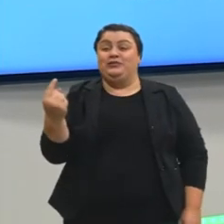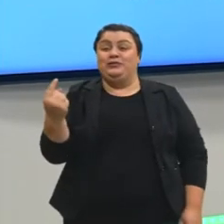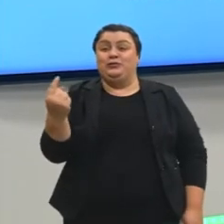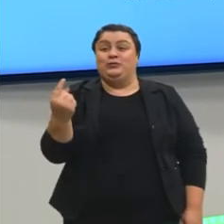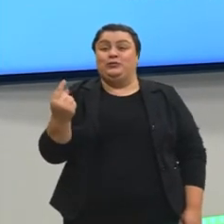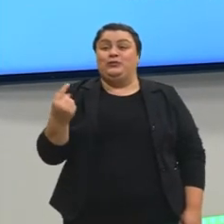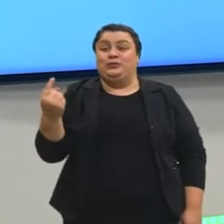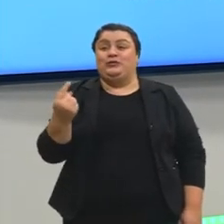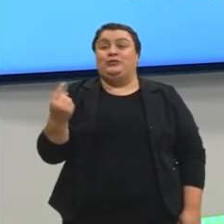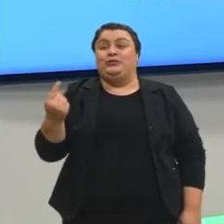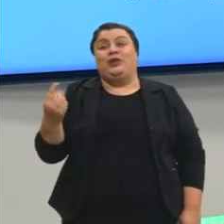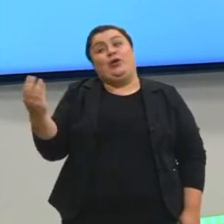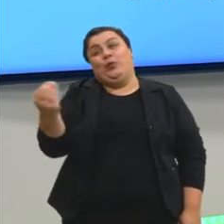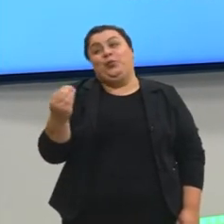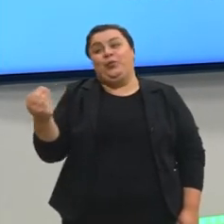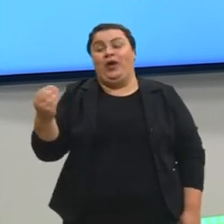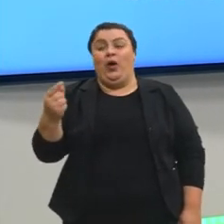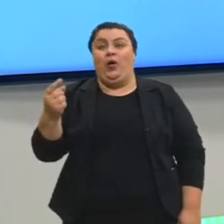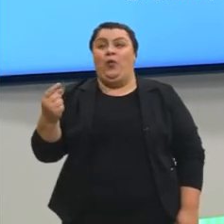plural, que é o nosso. o eu,